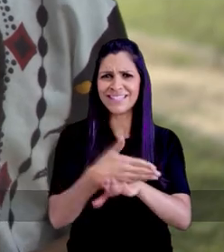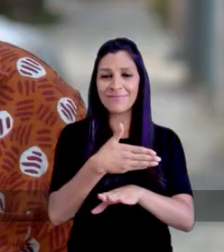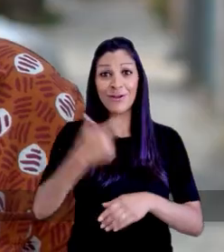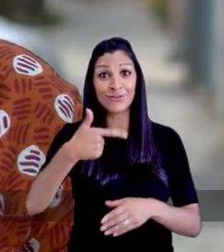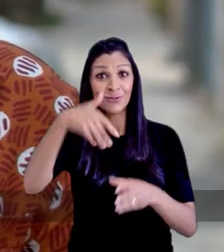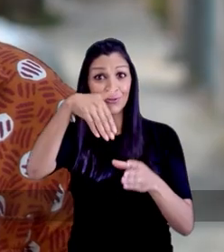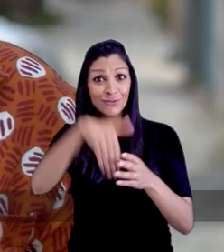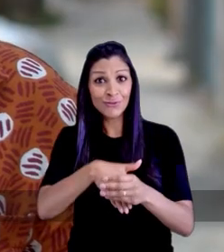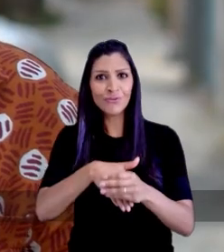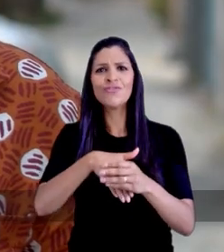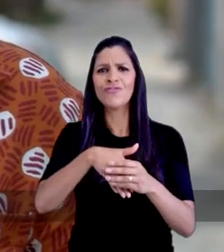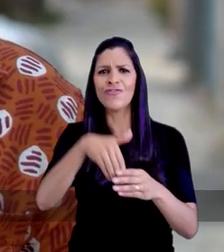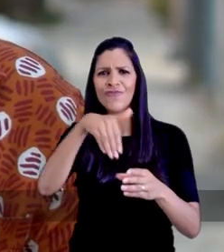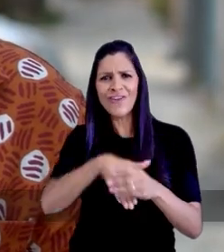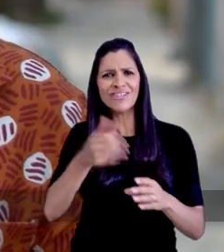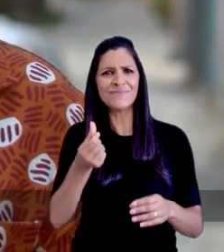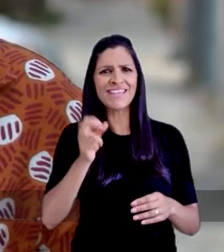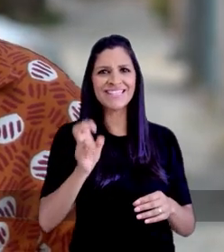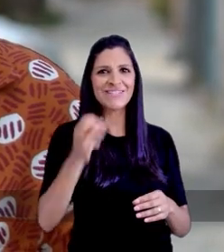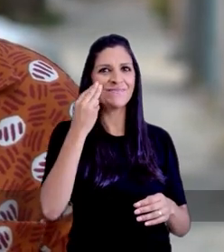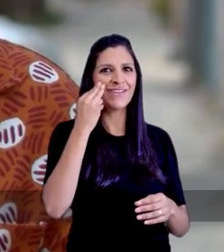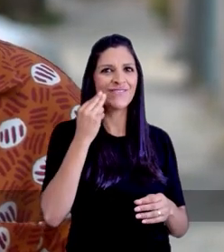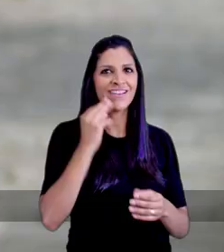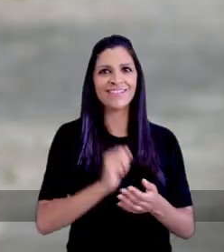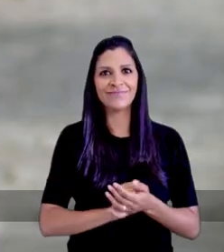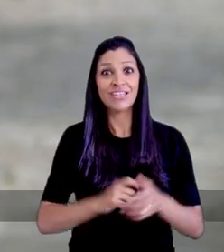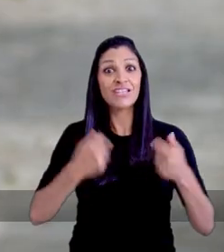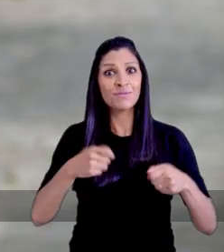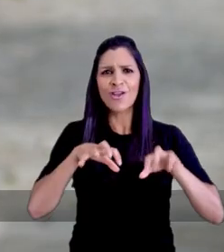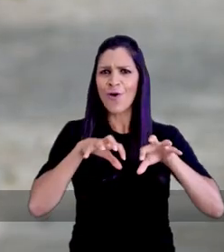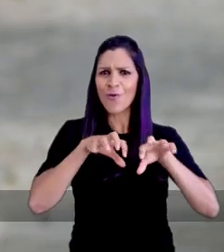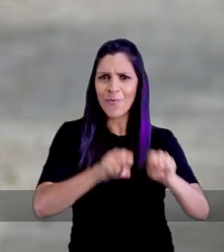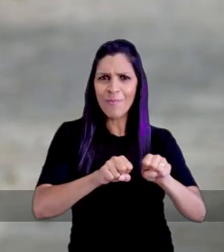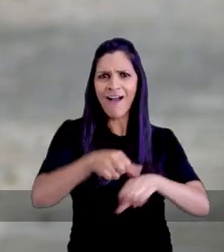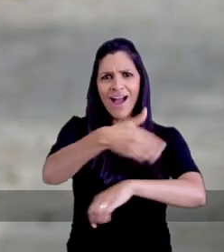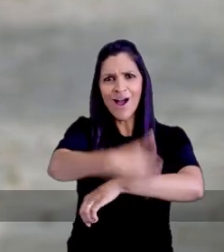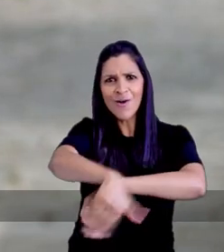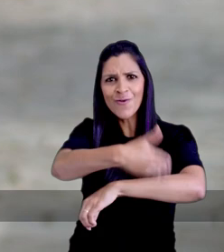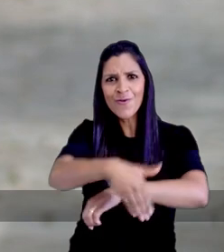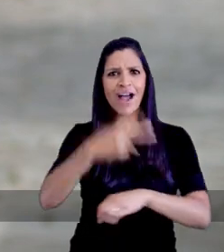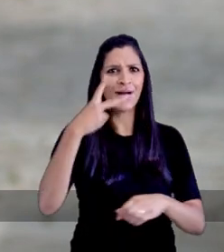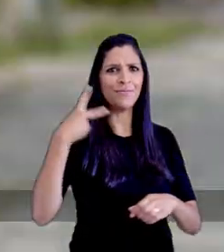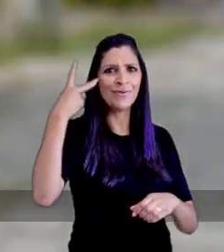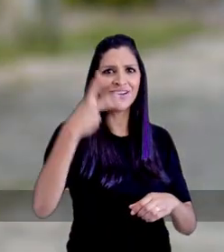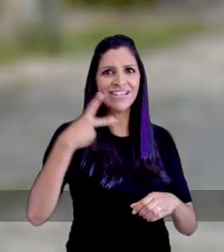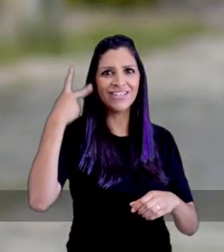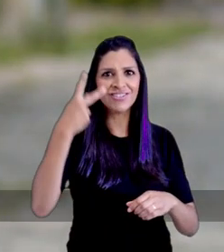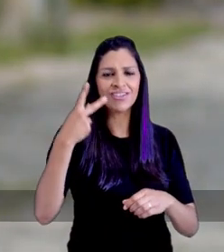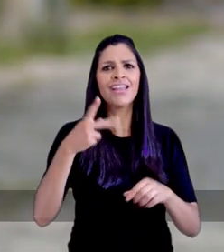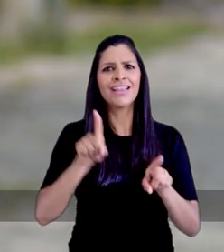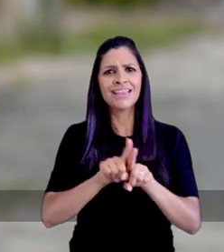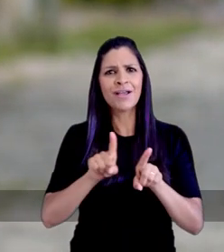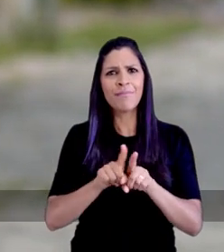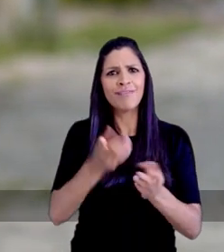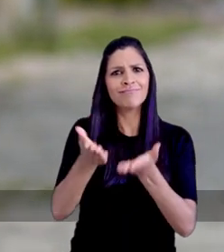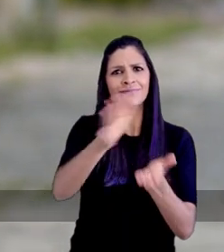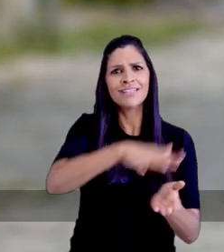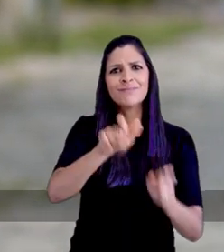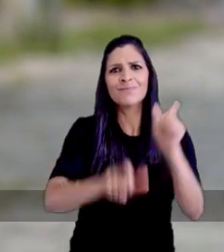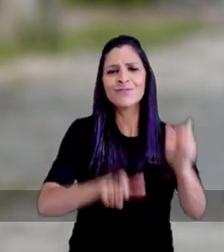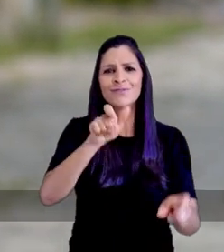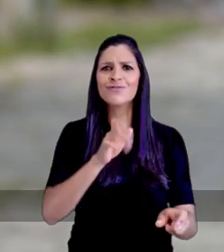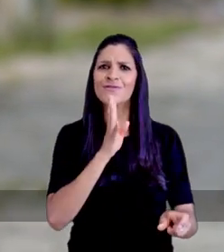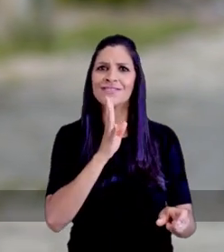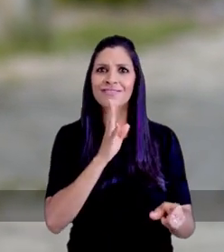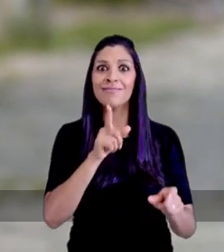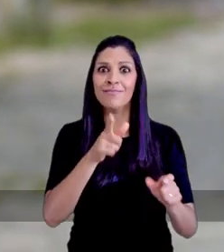participar. No segundo turno, vote 65, vote Manuela. Precisamos ocupar as ruas, a política e conquistar as